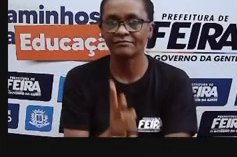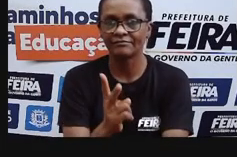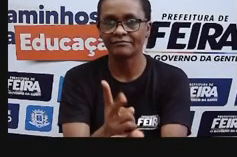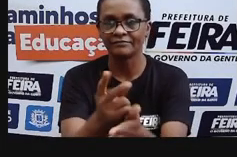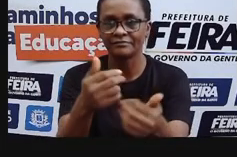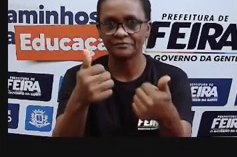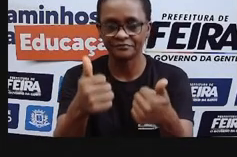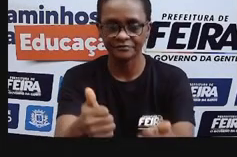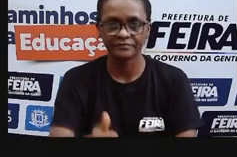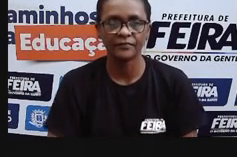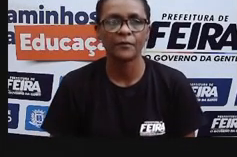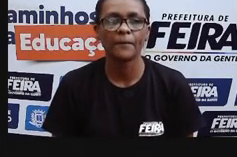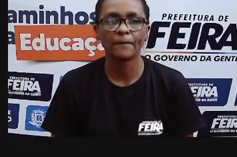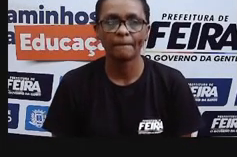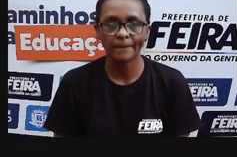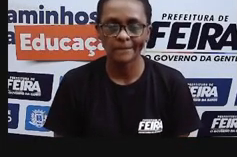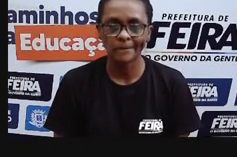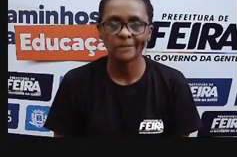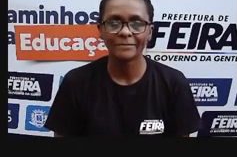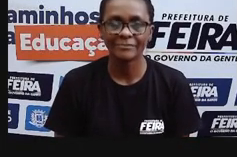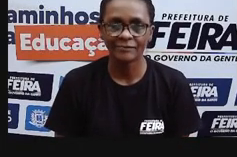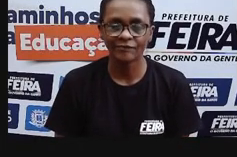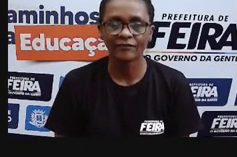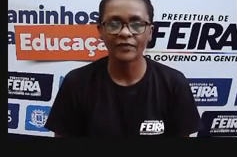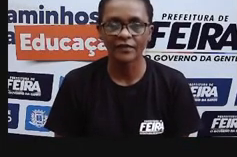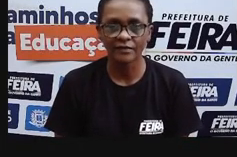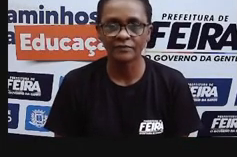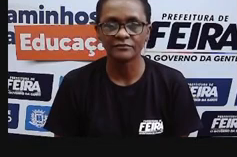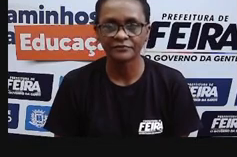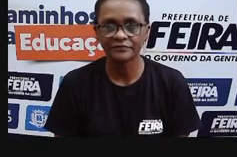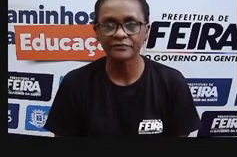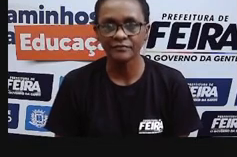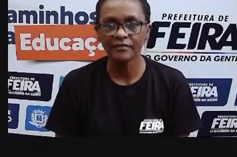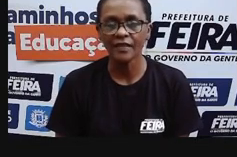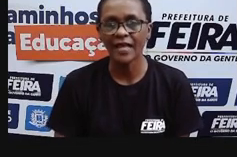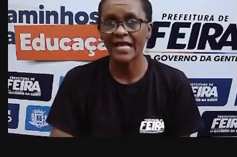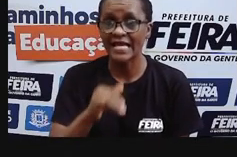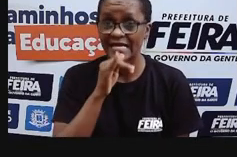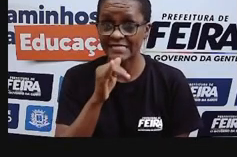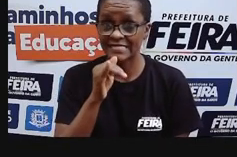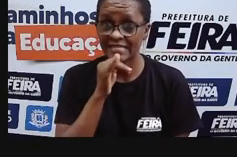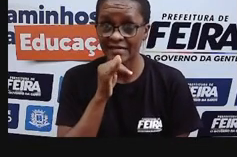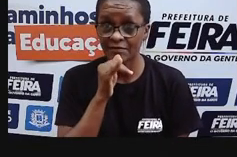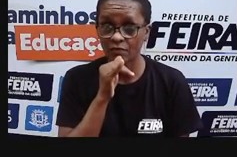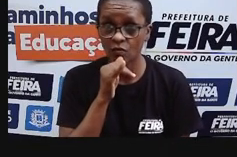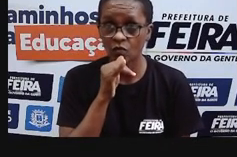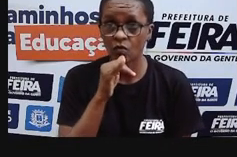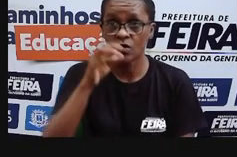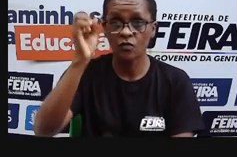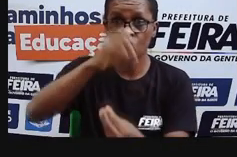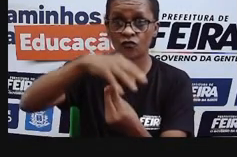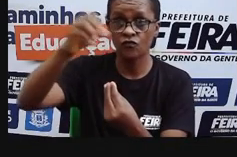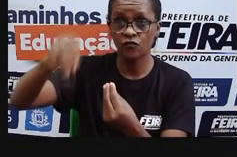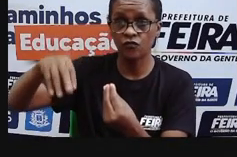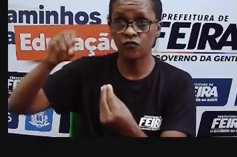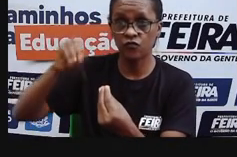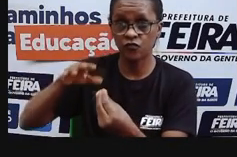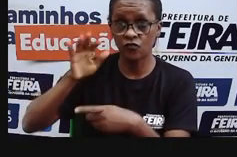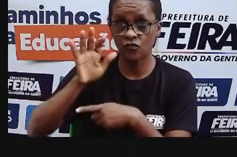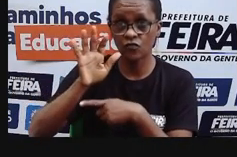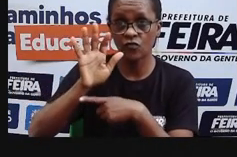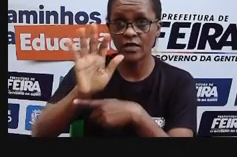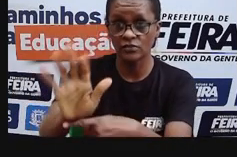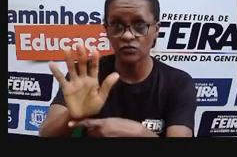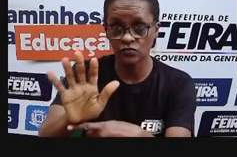associação, eles vão trocar benefícios. Por exemplo, o fungo, ele vai receber da água,